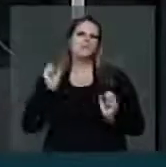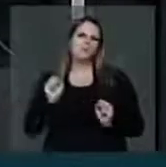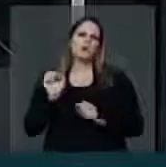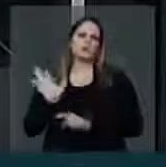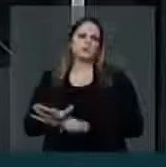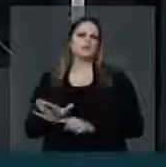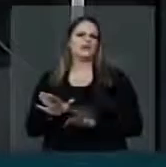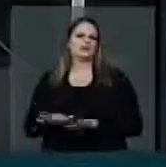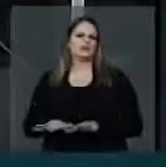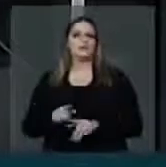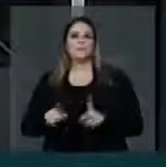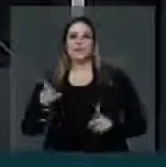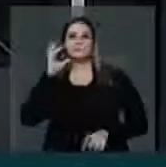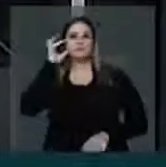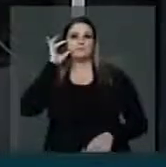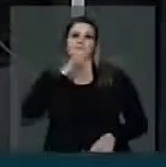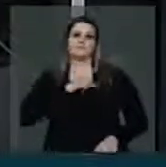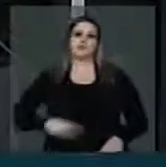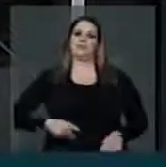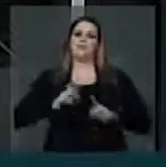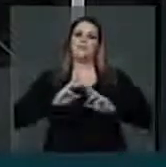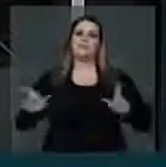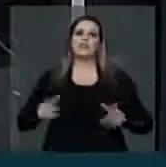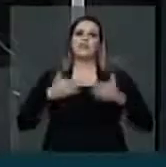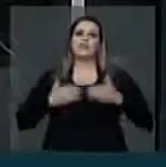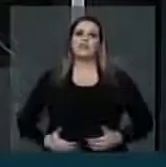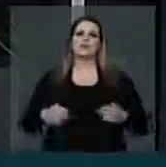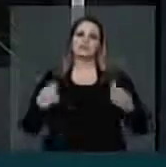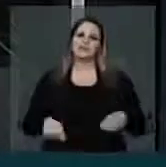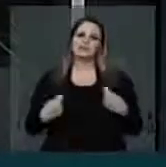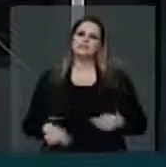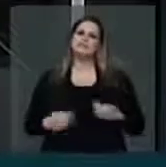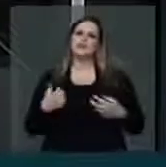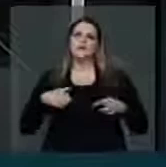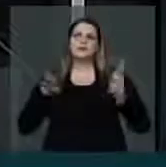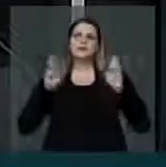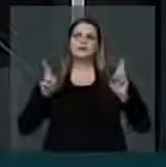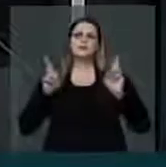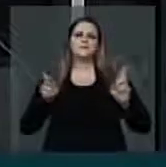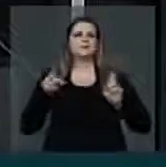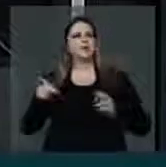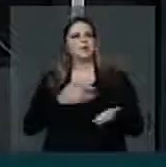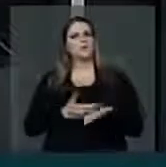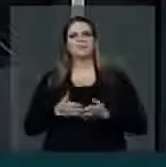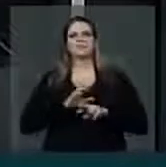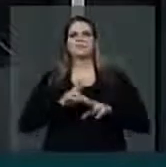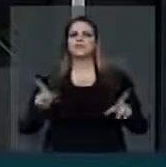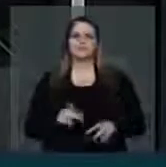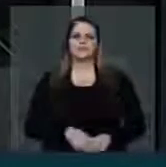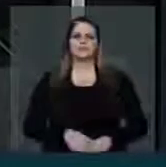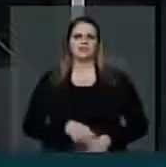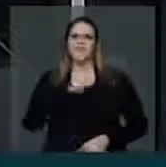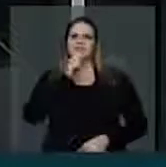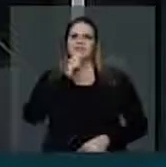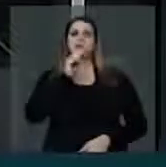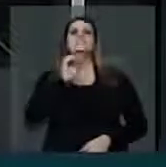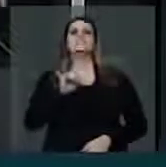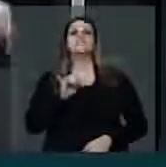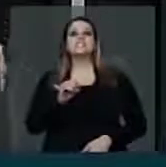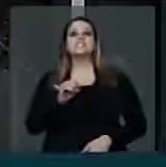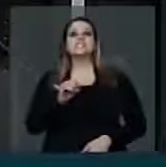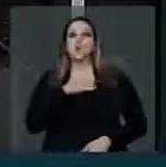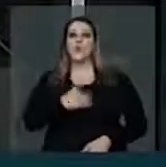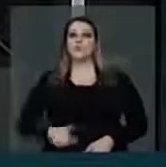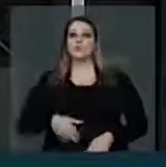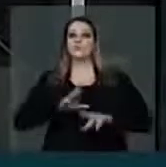Então, eu espero que ela possa assumir um papel realmente de estadista que não tem. Se fosse o parlamentarismo, nesse país, e que